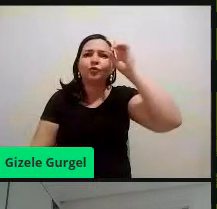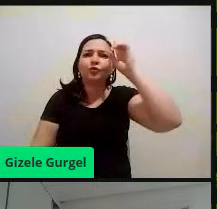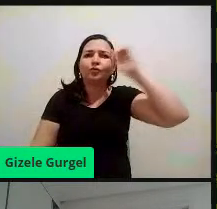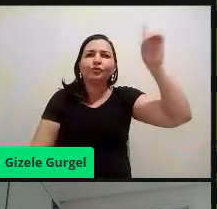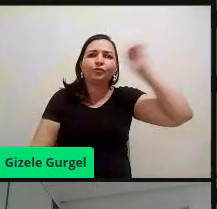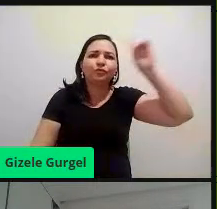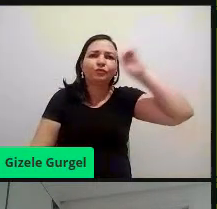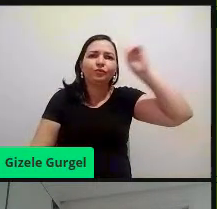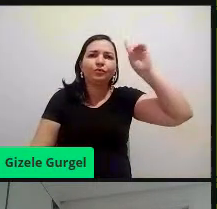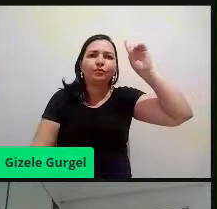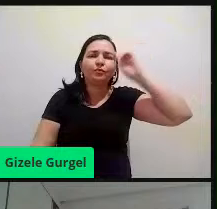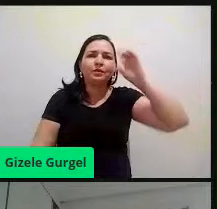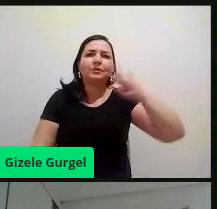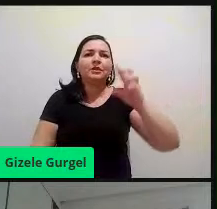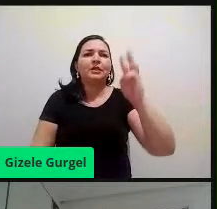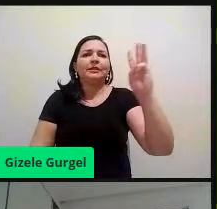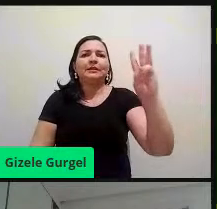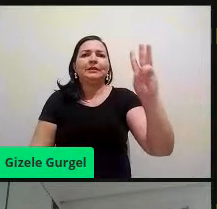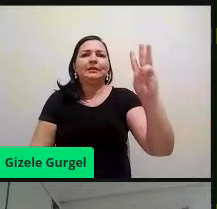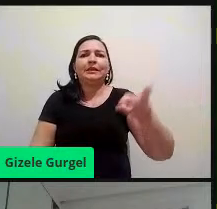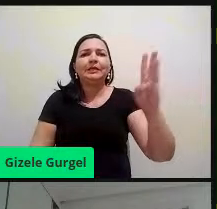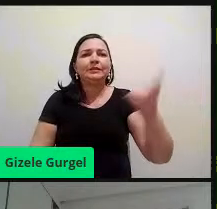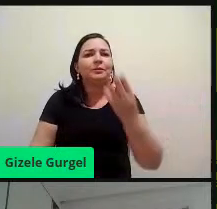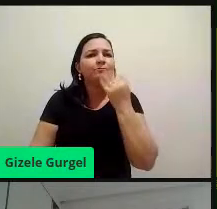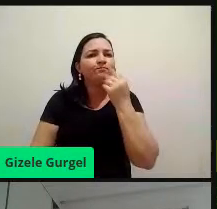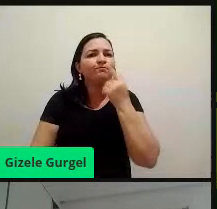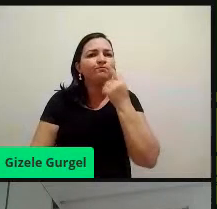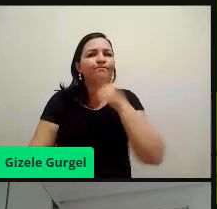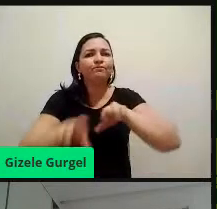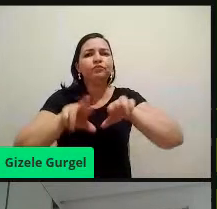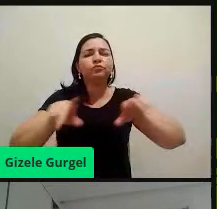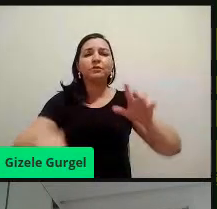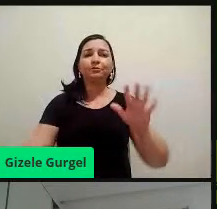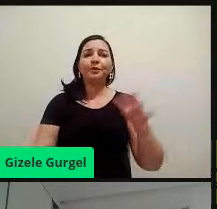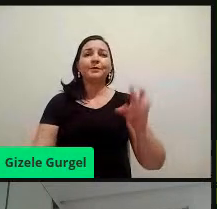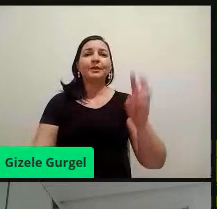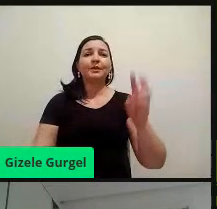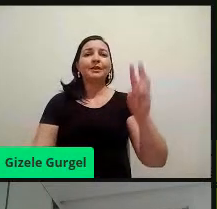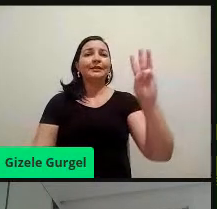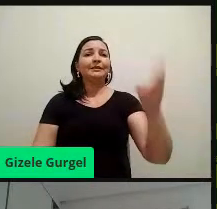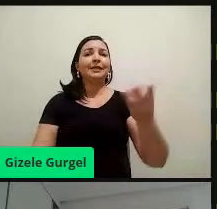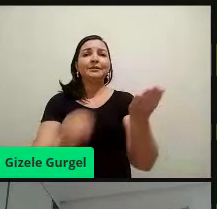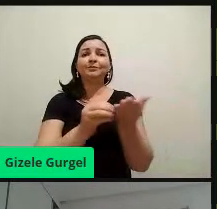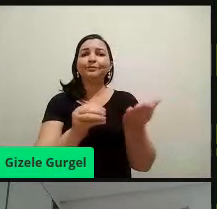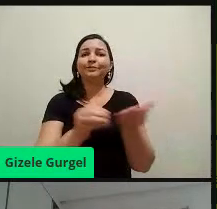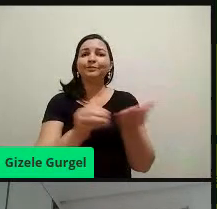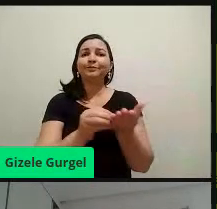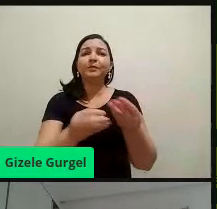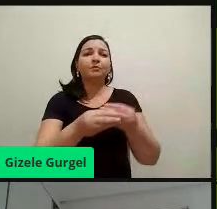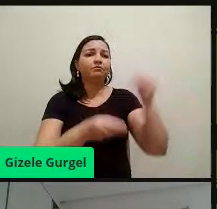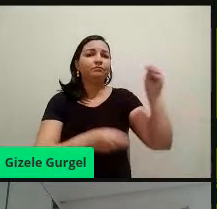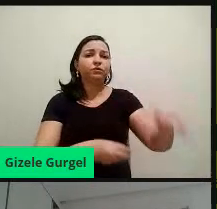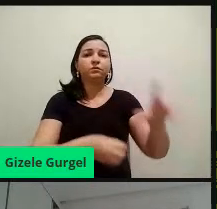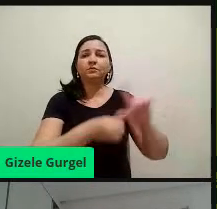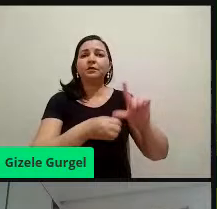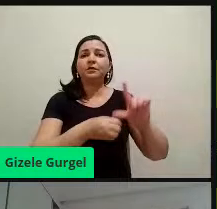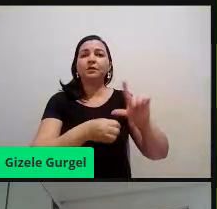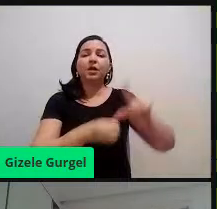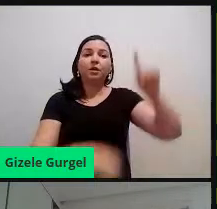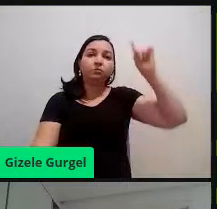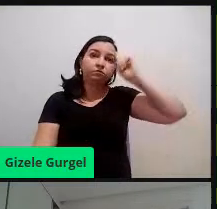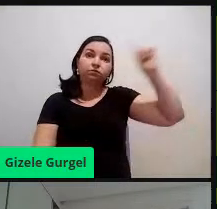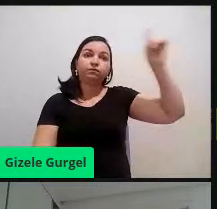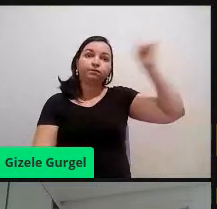em torno de 3 mil refeições, então são no mínimo 3 mil copos, né, descartáveis todo dia.